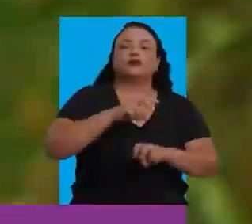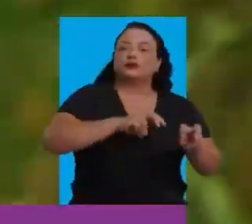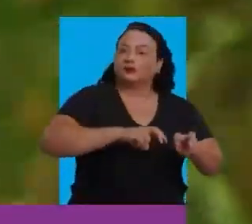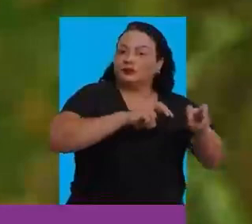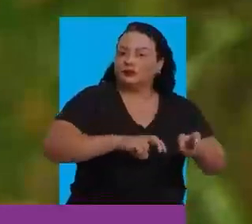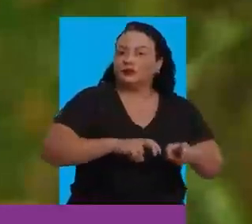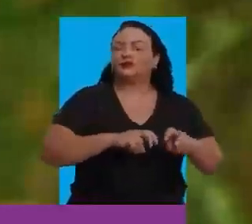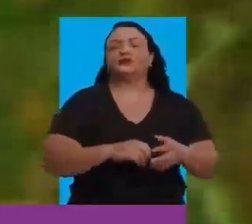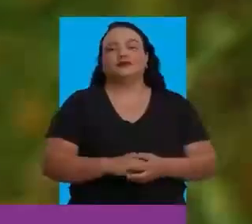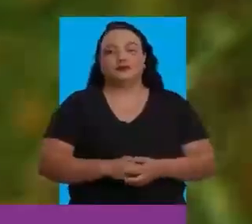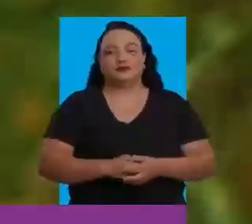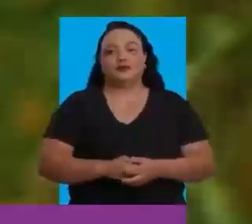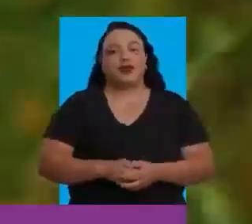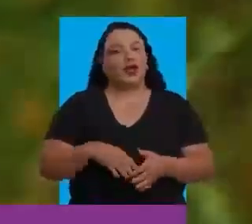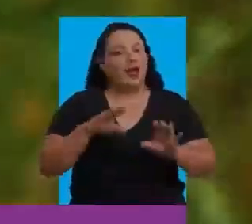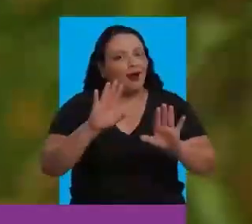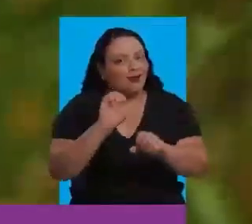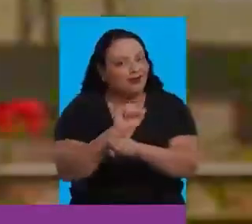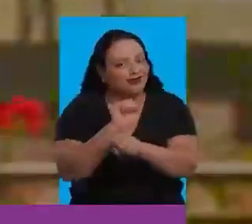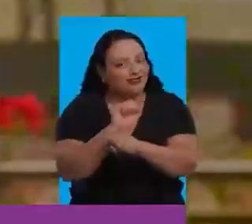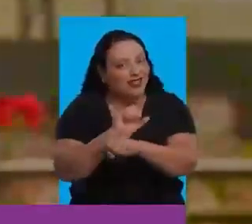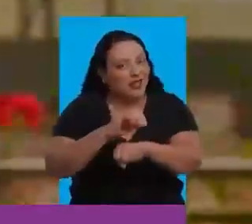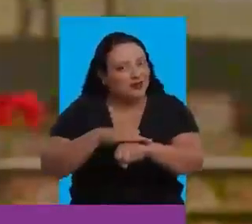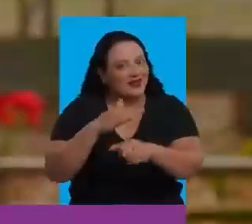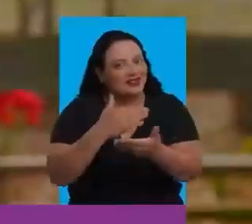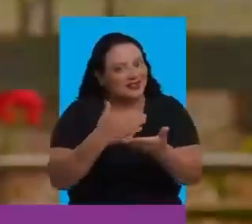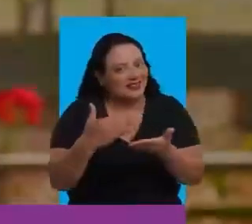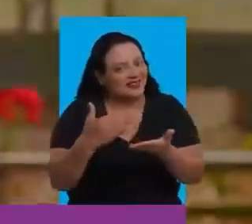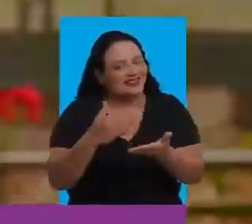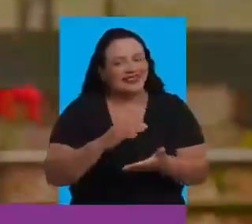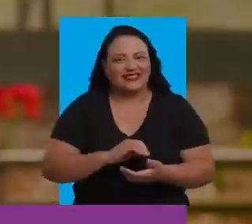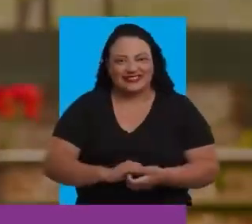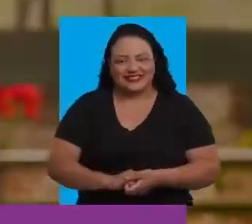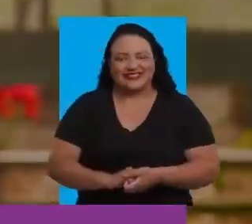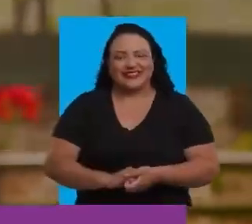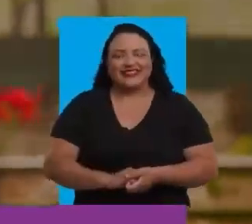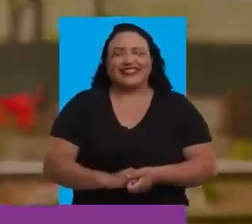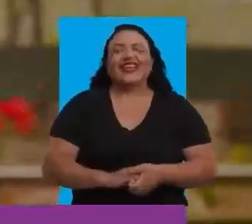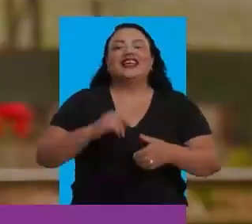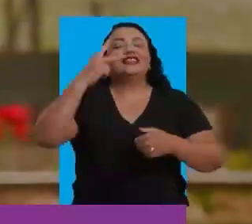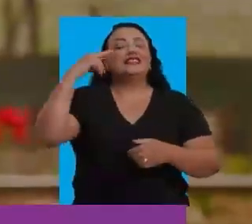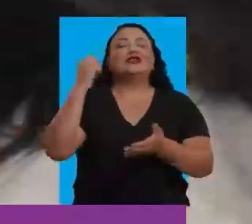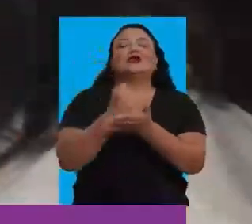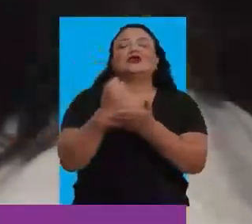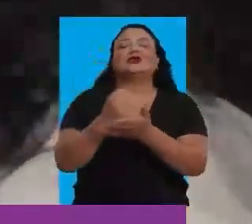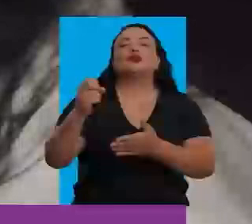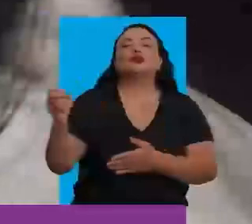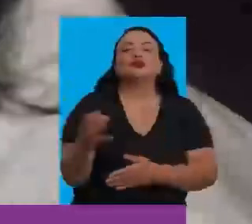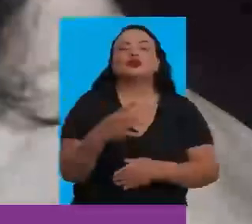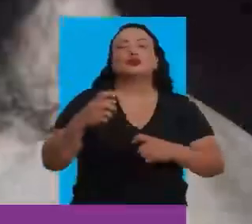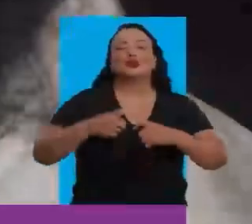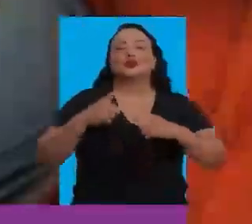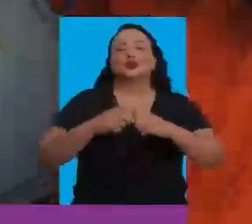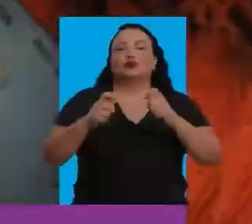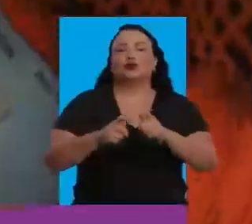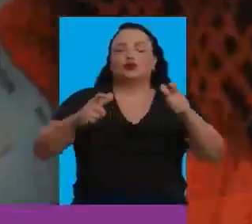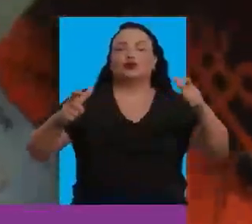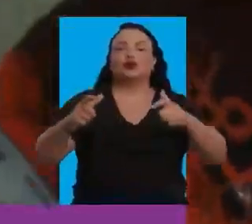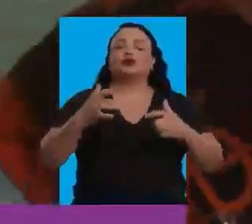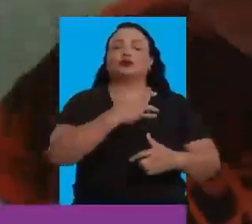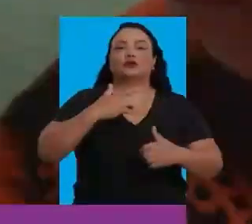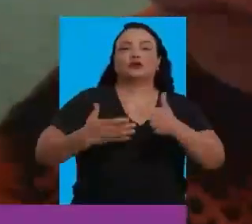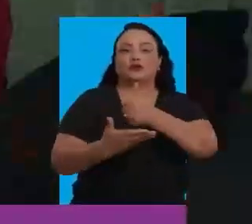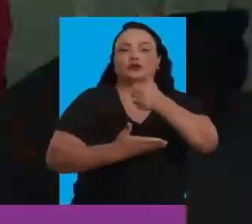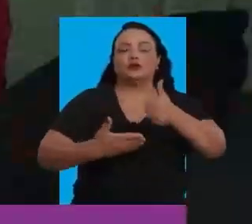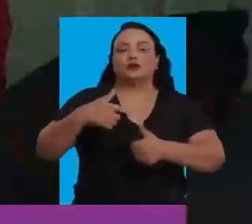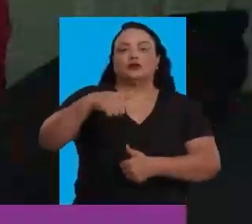famílias que vivem da agricultura familiar. Segura mais um pouquinho aí, tá só na metade. Sheila contratou novos médicos ampliando